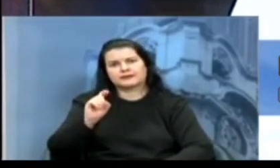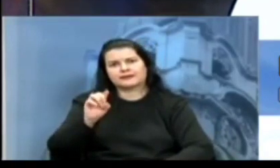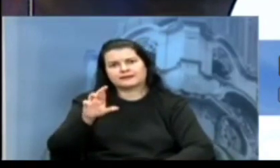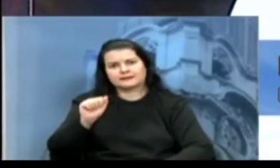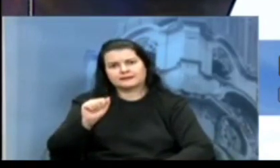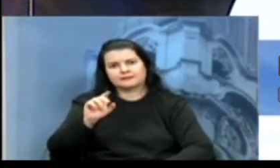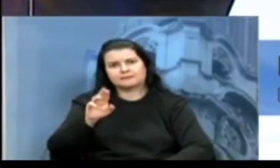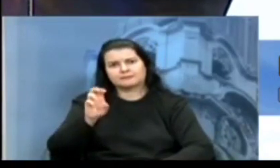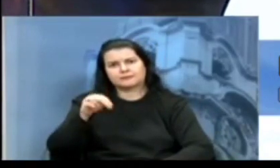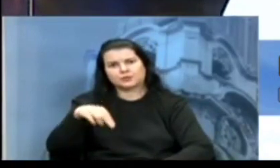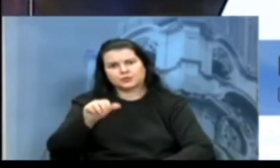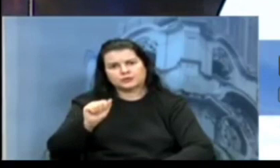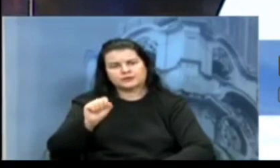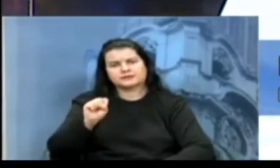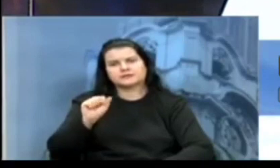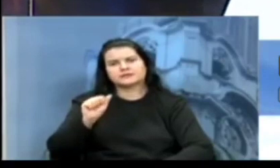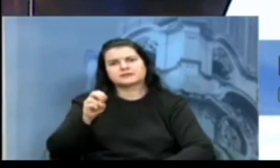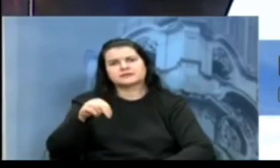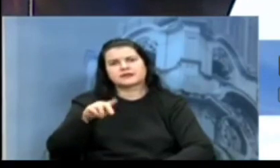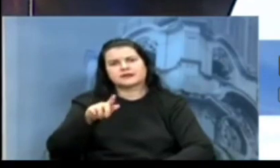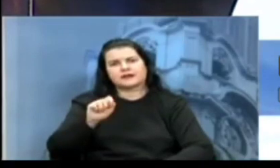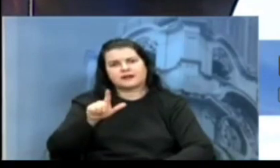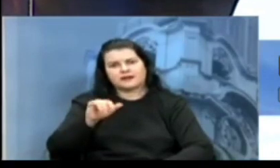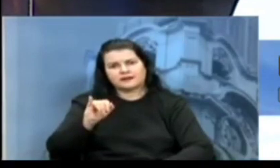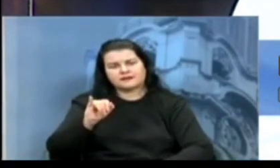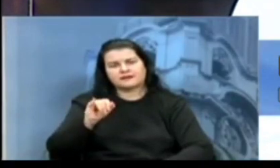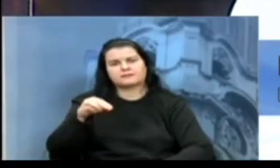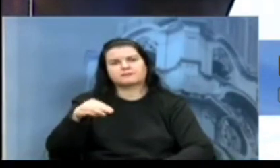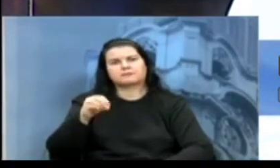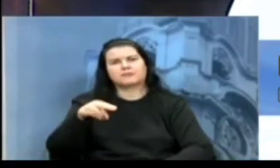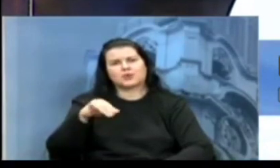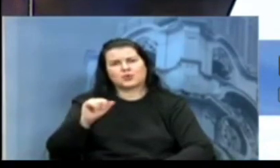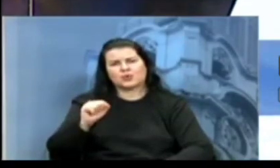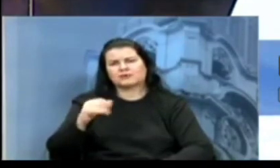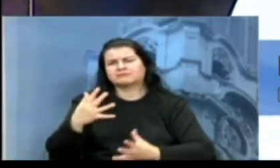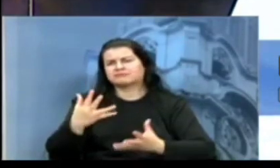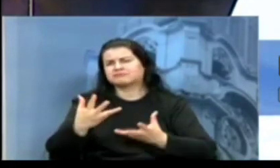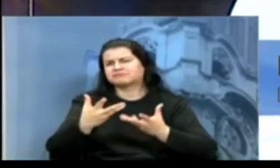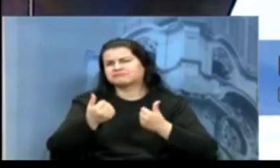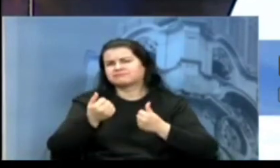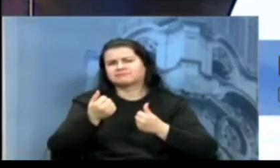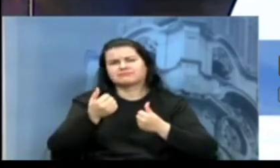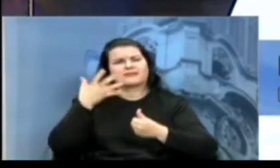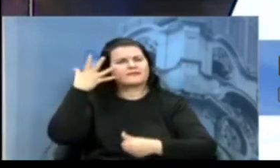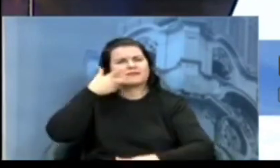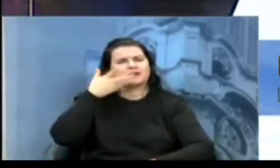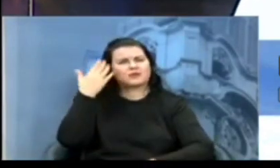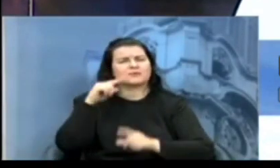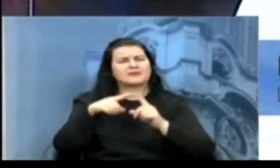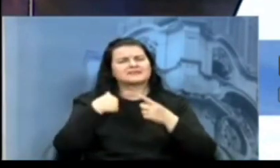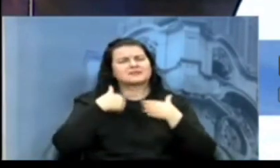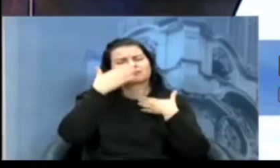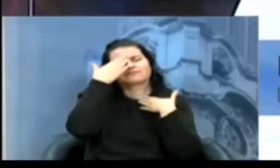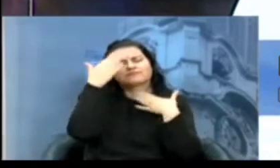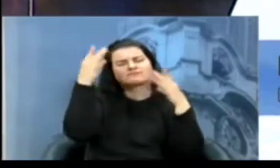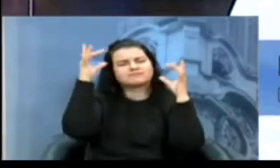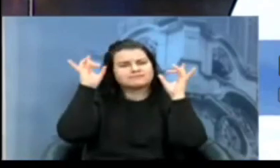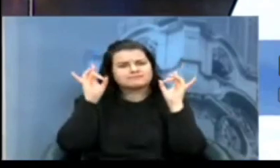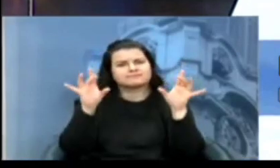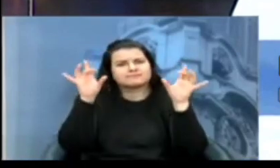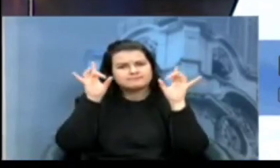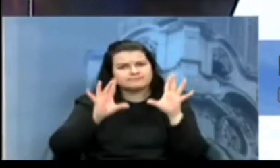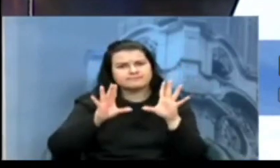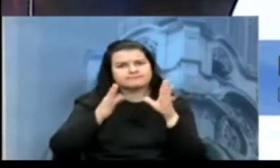Mônica Leal e vereador Pedro Ruas pelas suas belas palavras. Mas o meu agradecimento muito especial vai